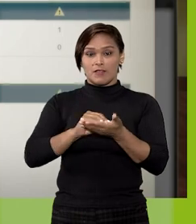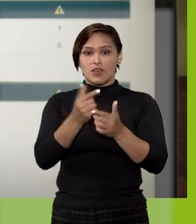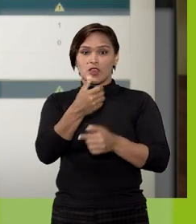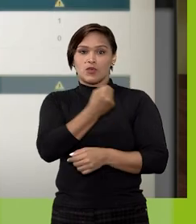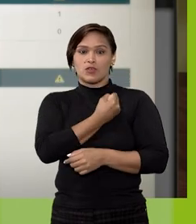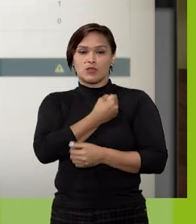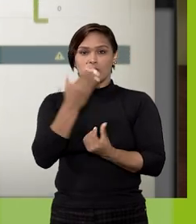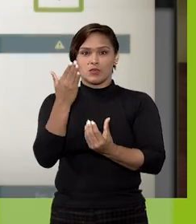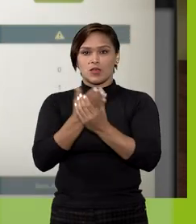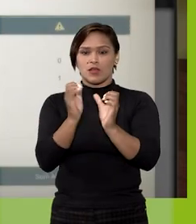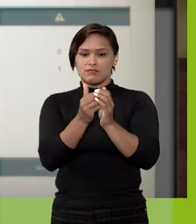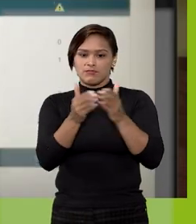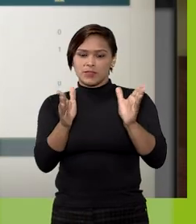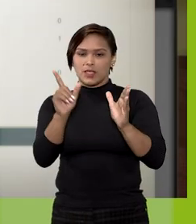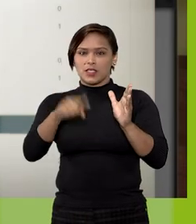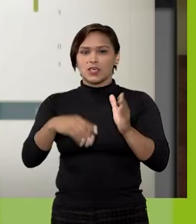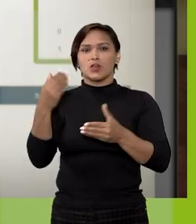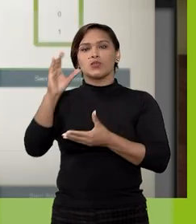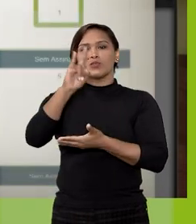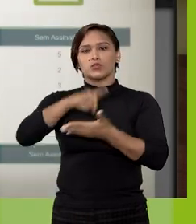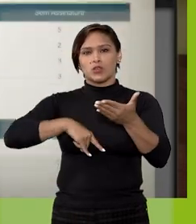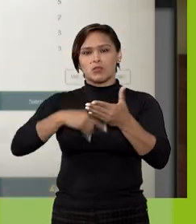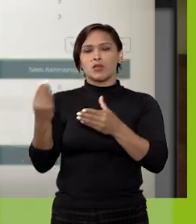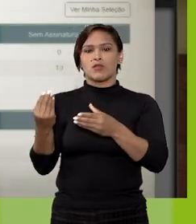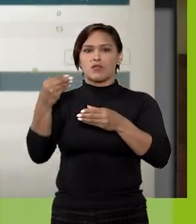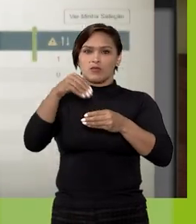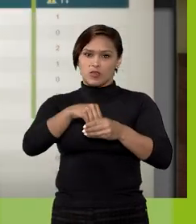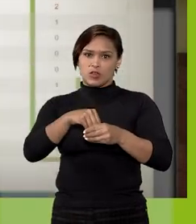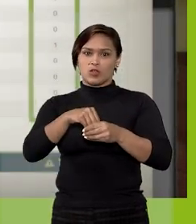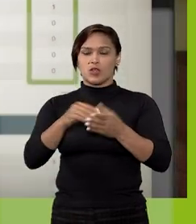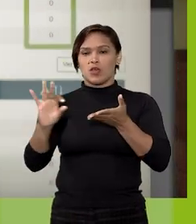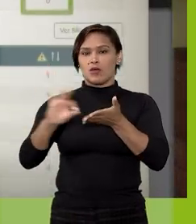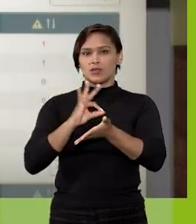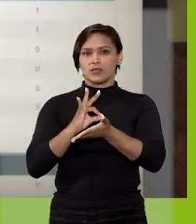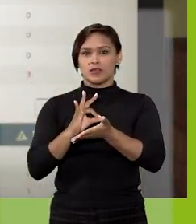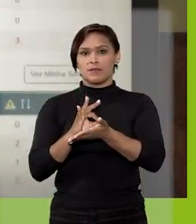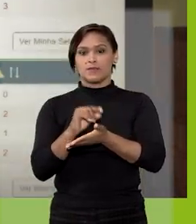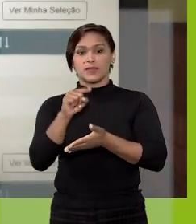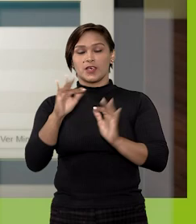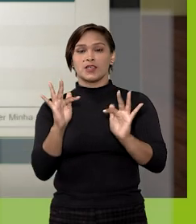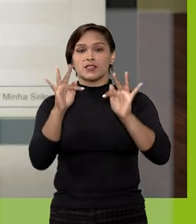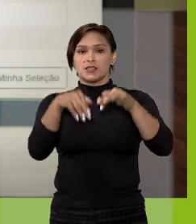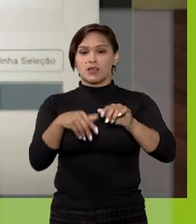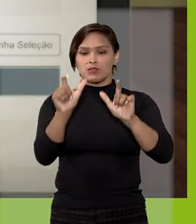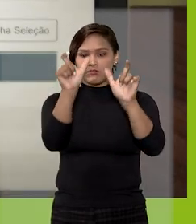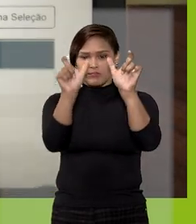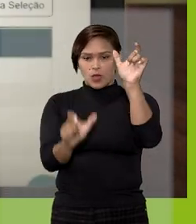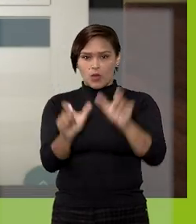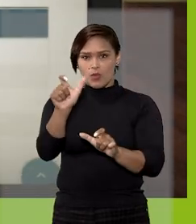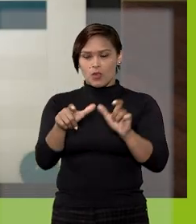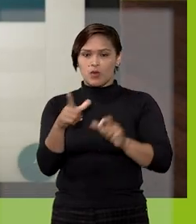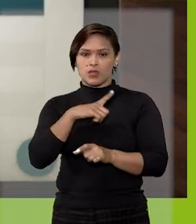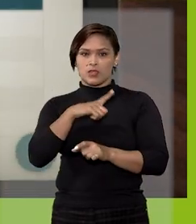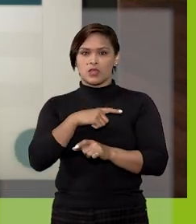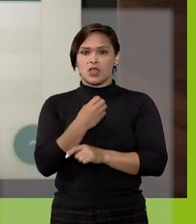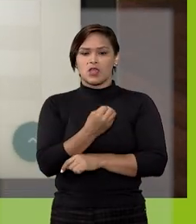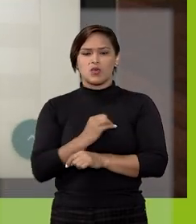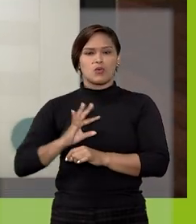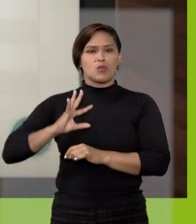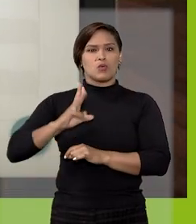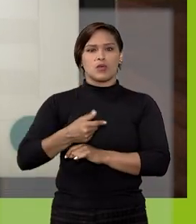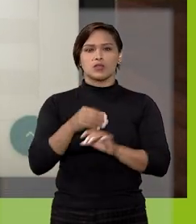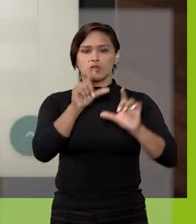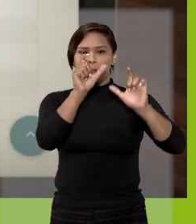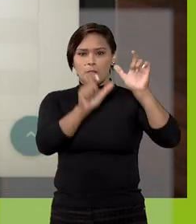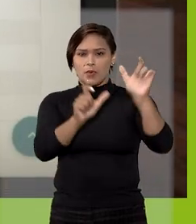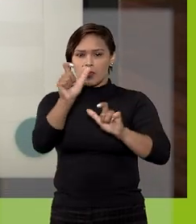o número de processos abertos em que um documento foi incluído ou assinado. Essa última coluna está disponível em quase todos